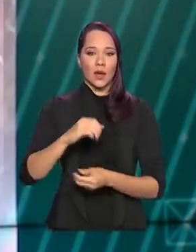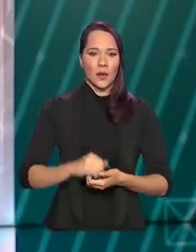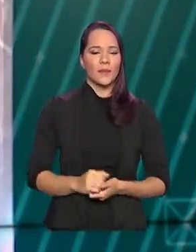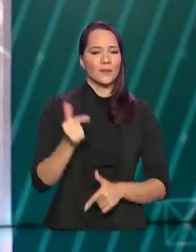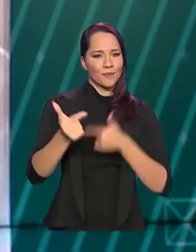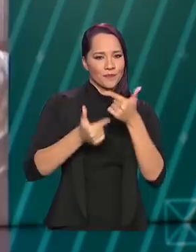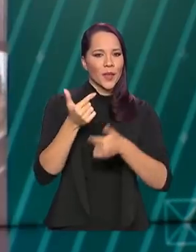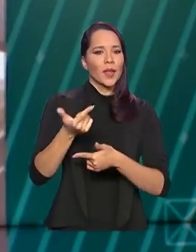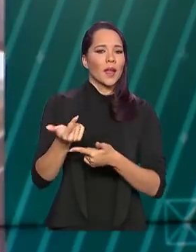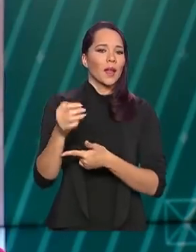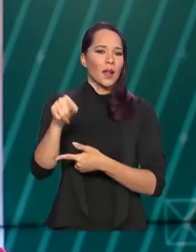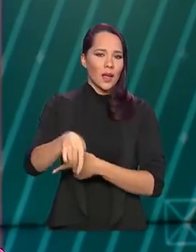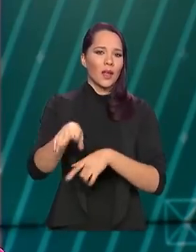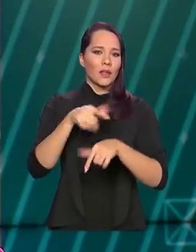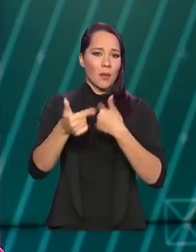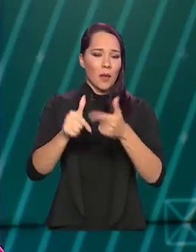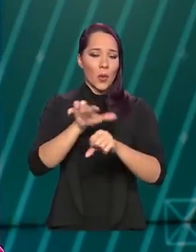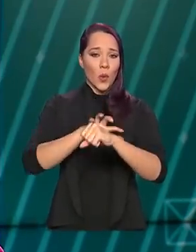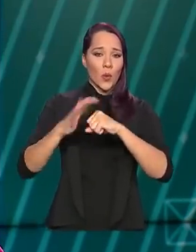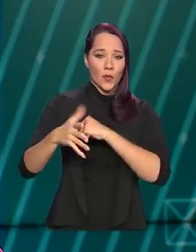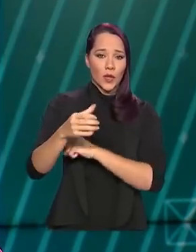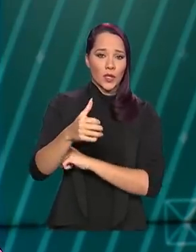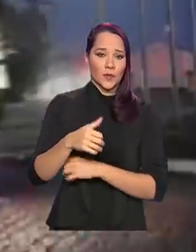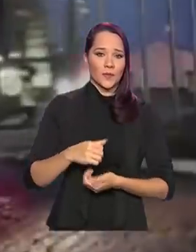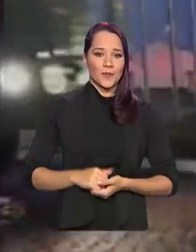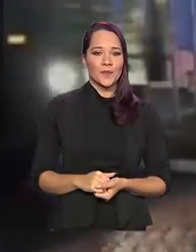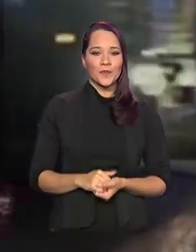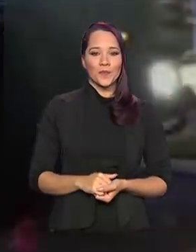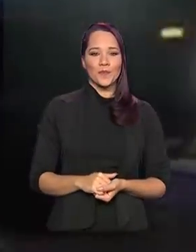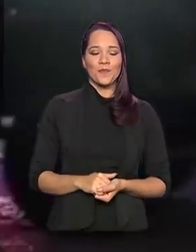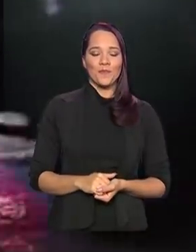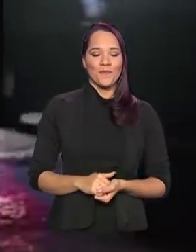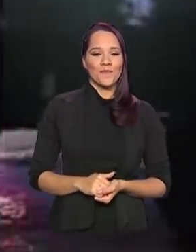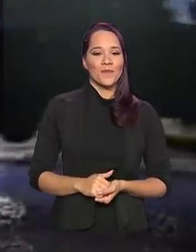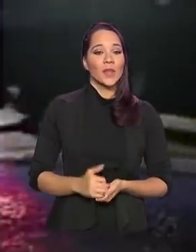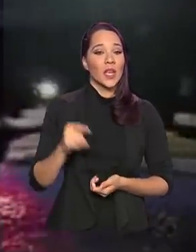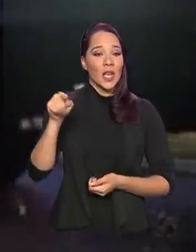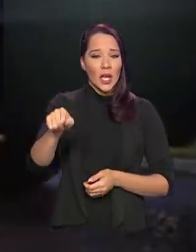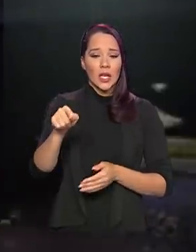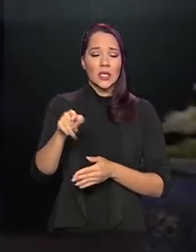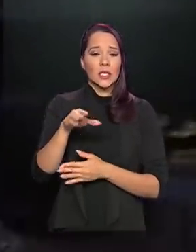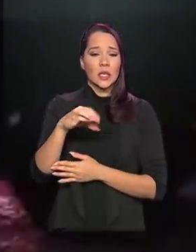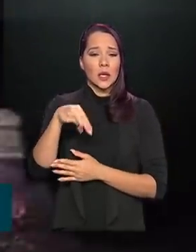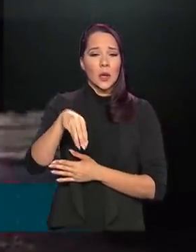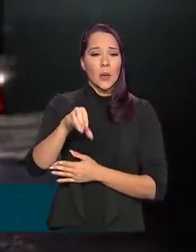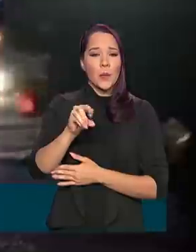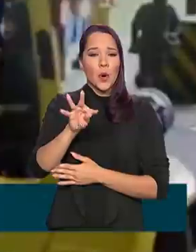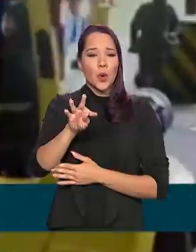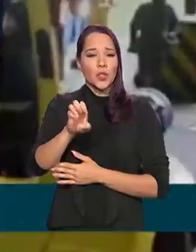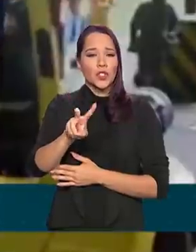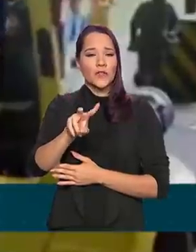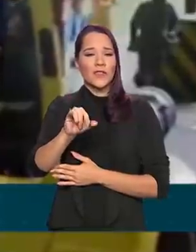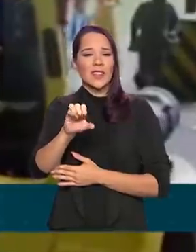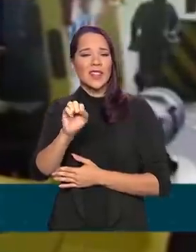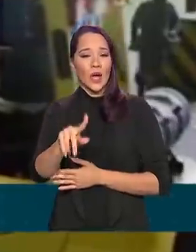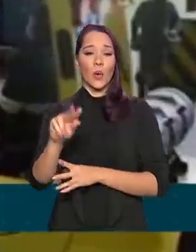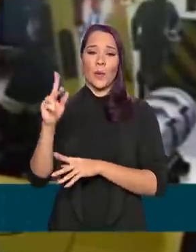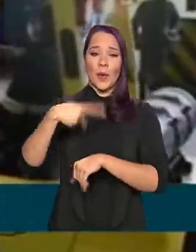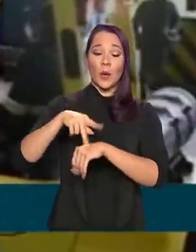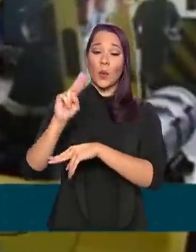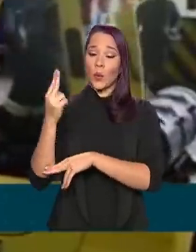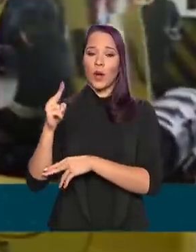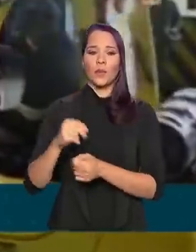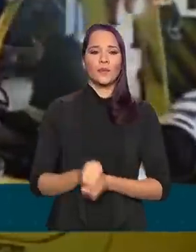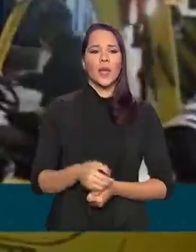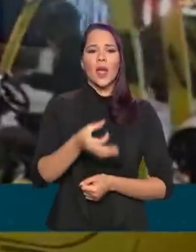faz parte da operação Covid-19. A carga veio de Montevidéu, no Uruguai. Os sedativos e